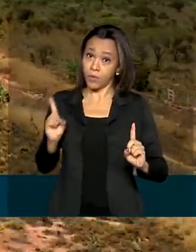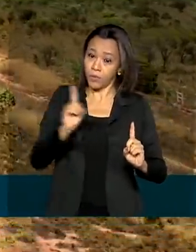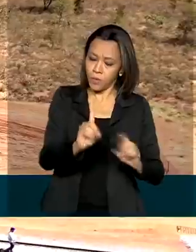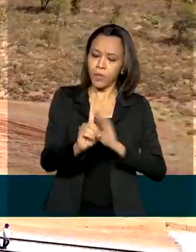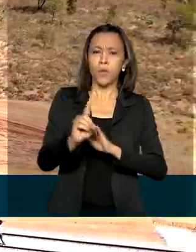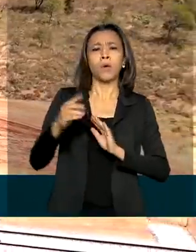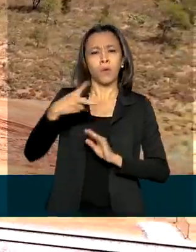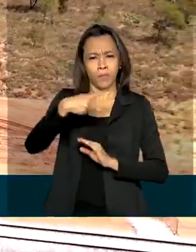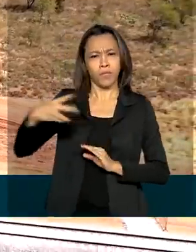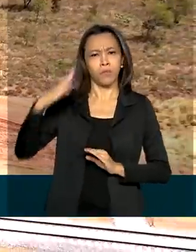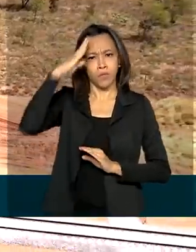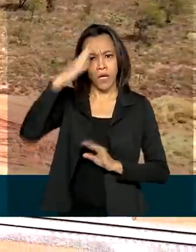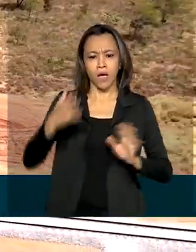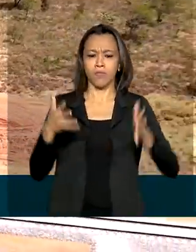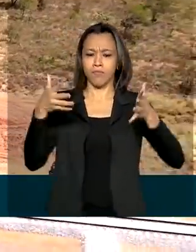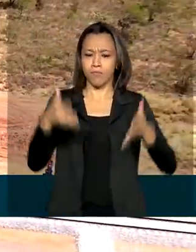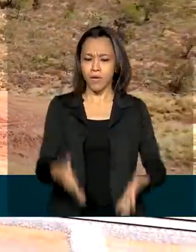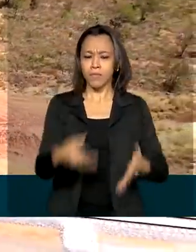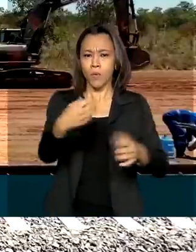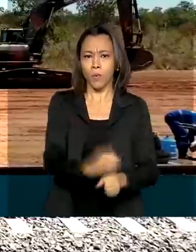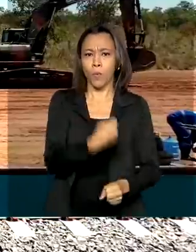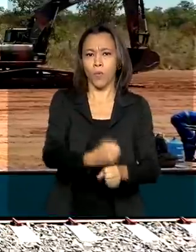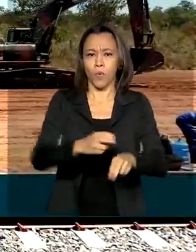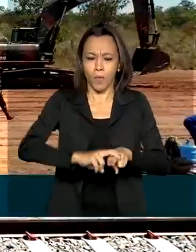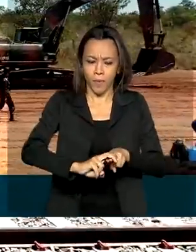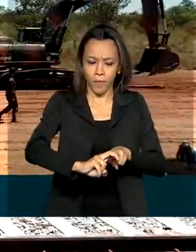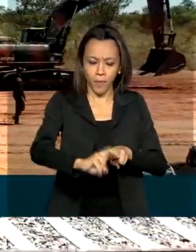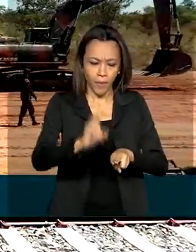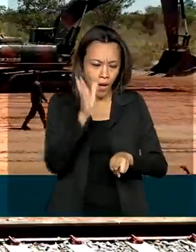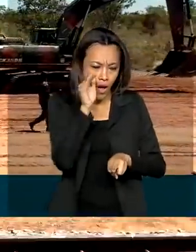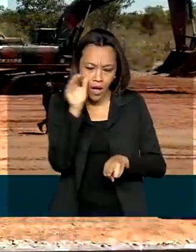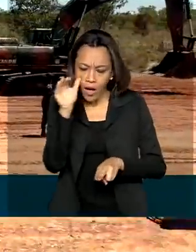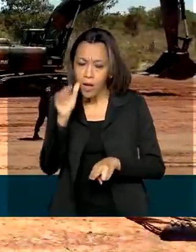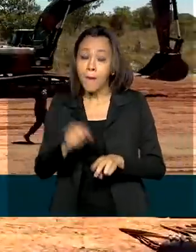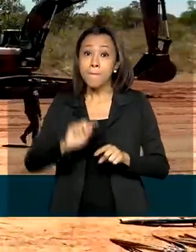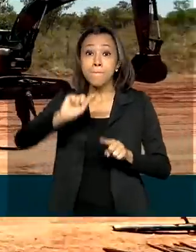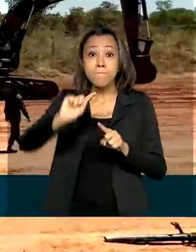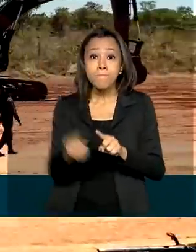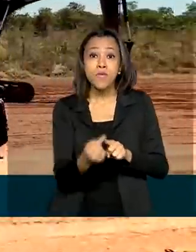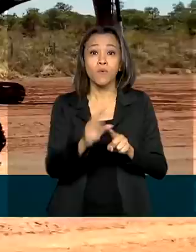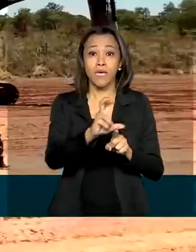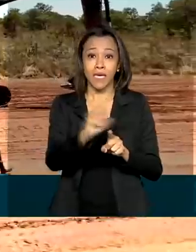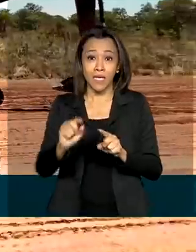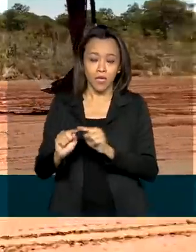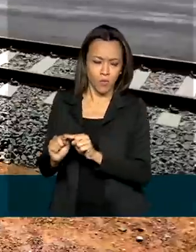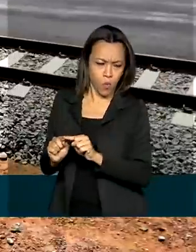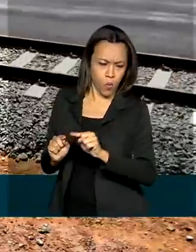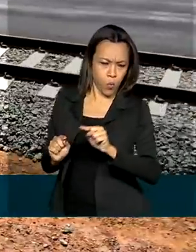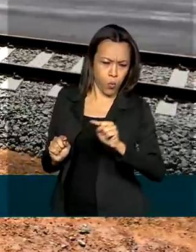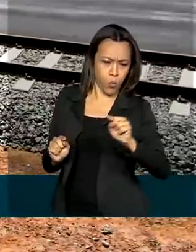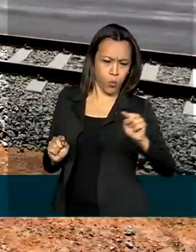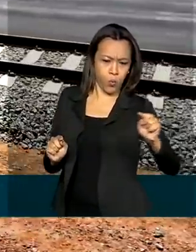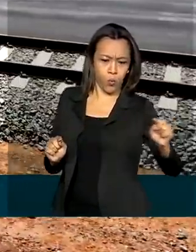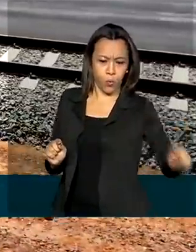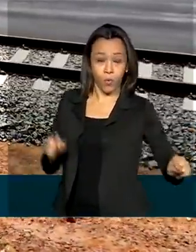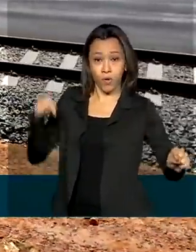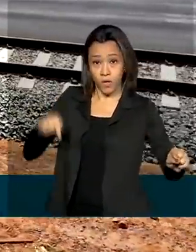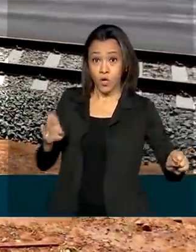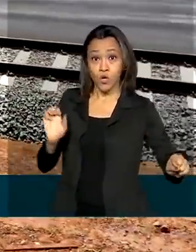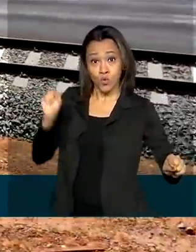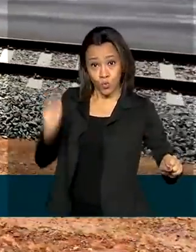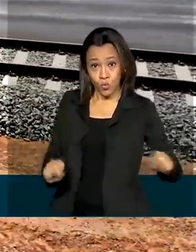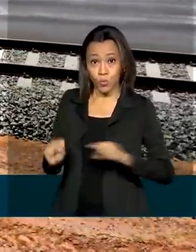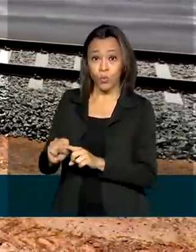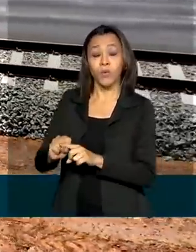de um ato alusivo à construção da ferrovia, que terá cerca de 1.500 quilômetros e vai ligar o futuro Porto Sul,